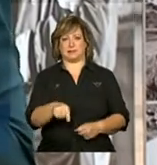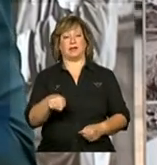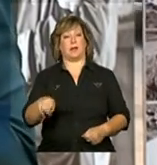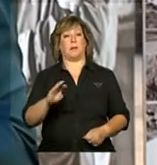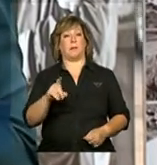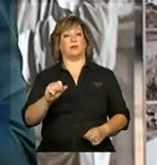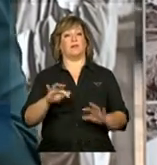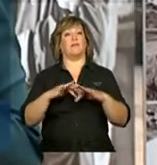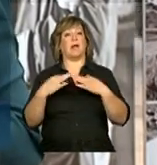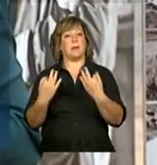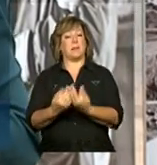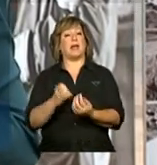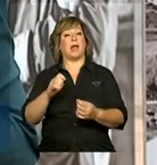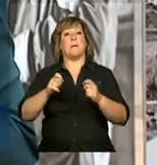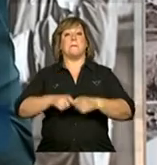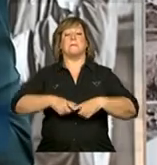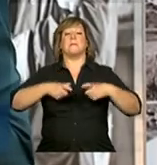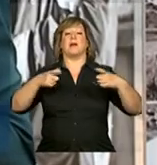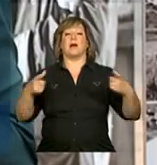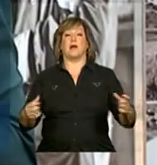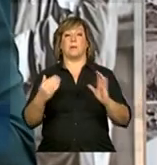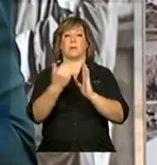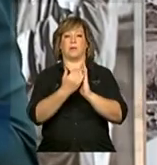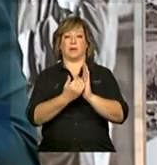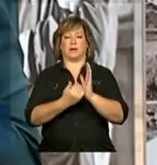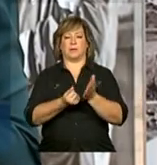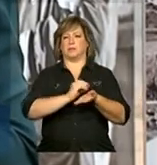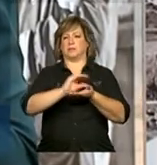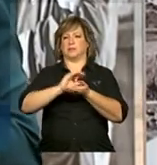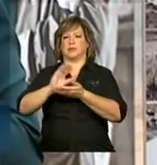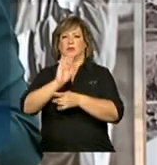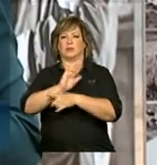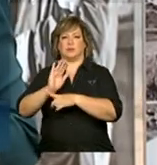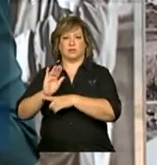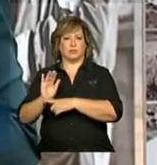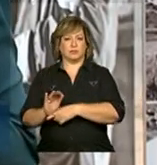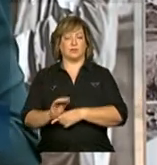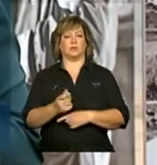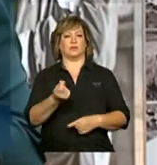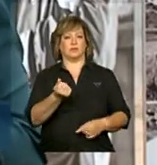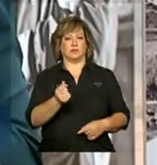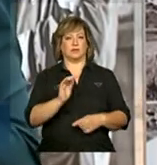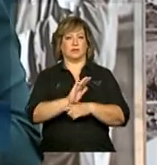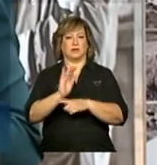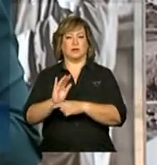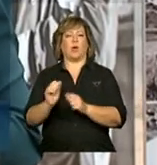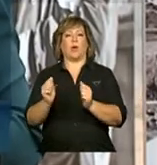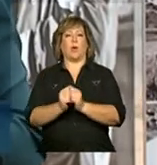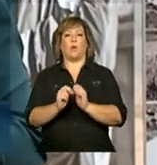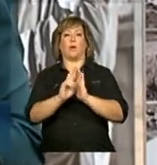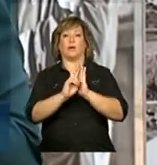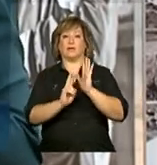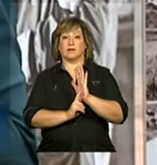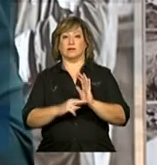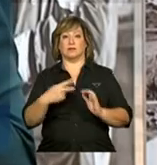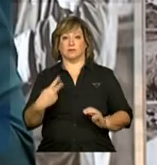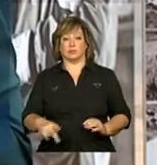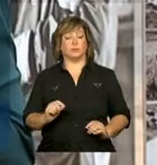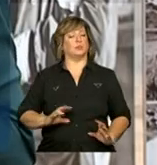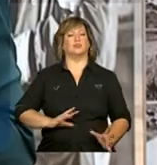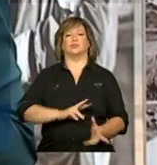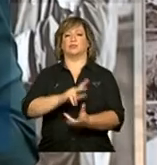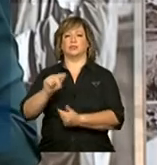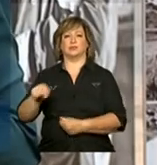Família é considerado o maior programa de transferência de renda com condicionalidades do mundo e com o melhor resultado, por